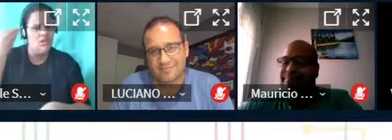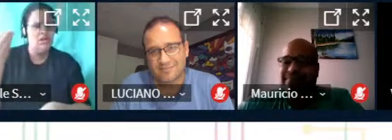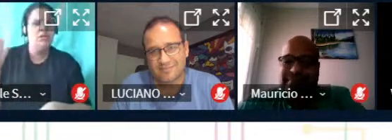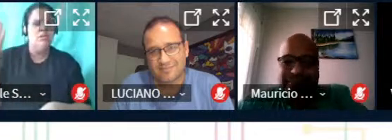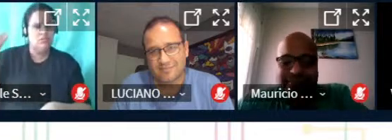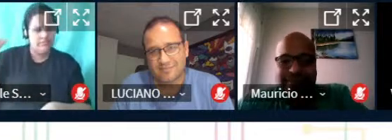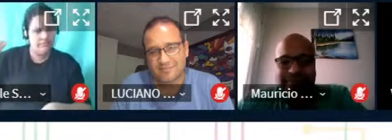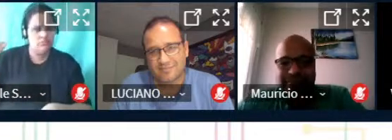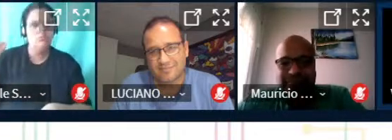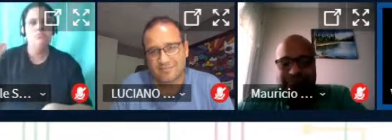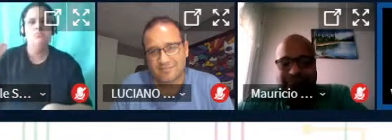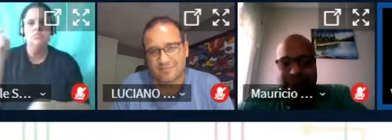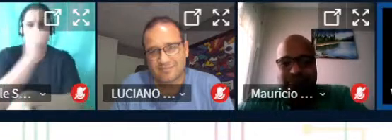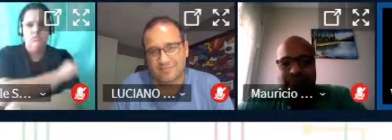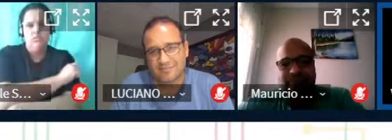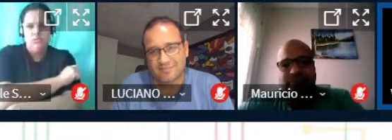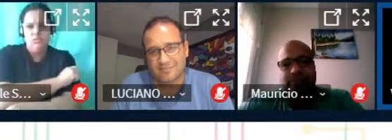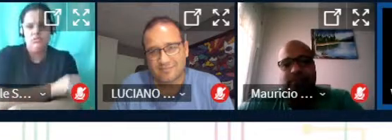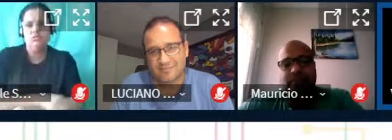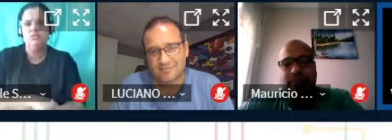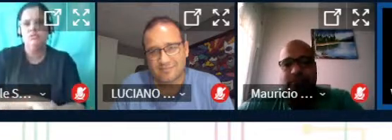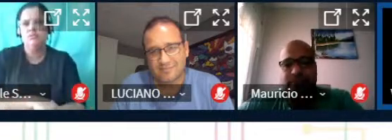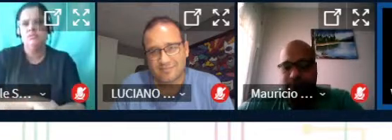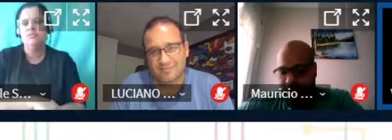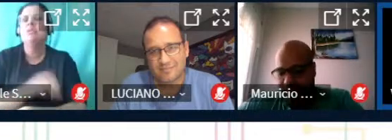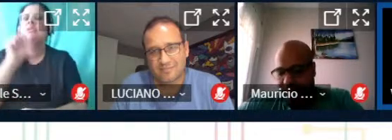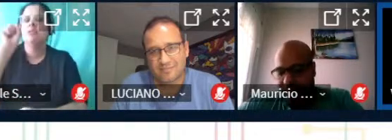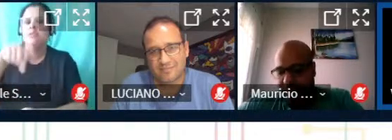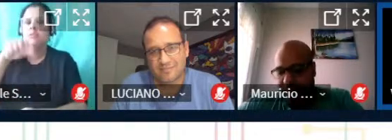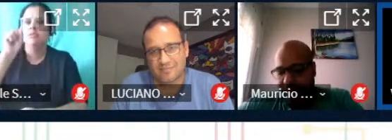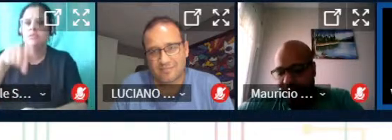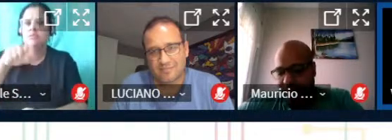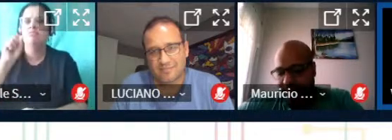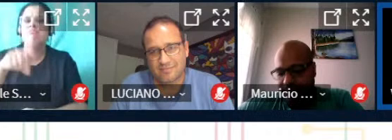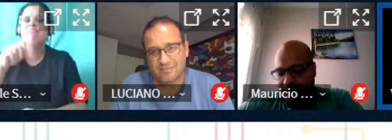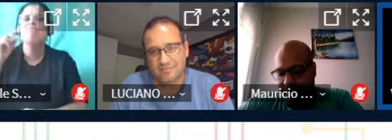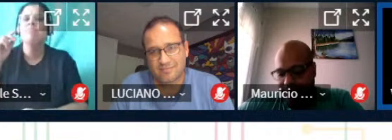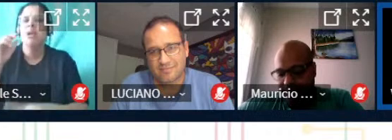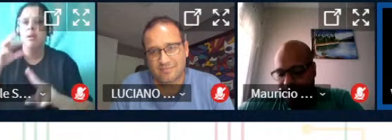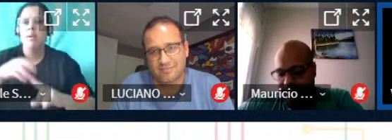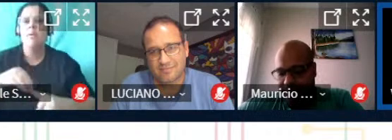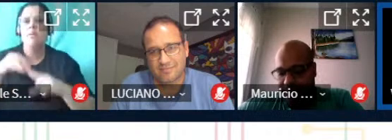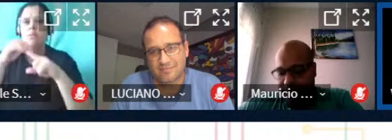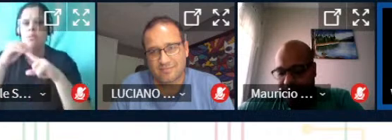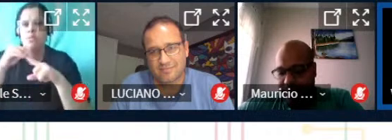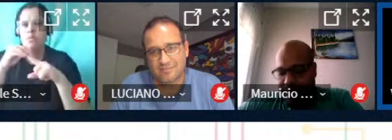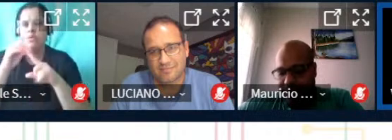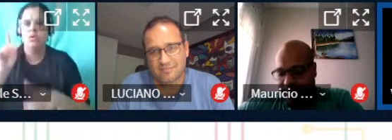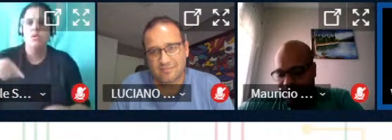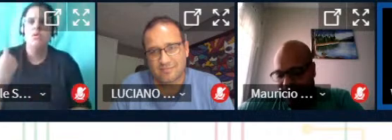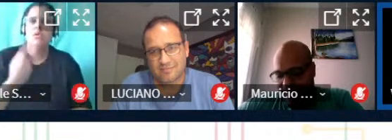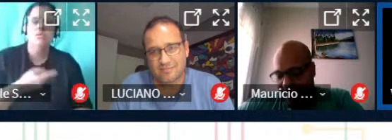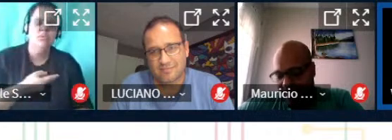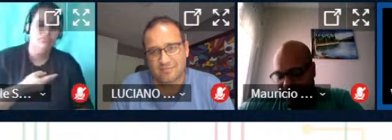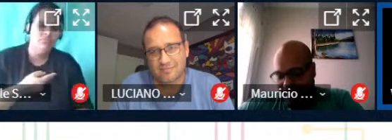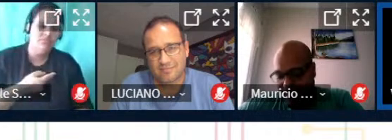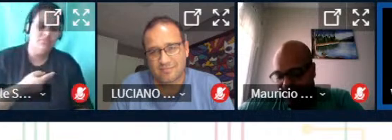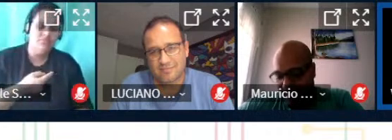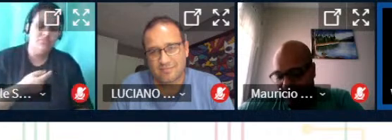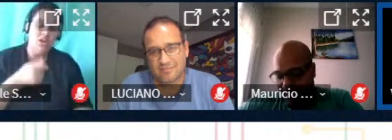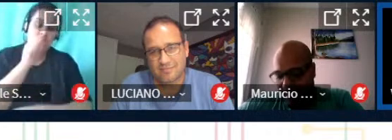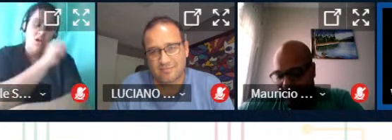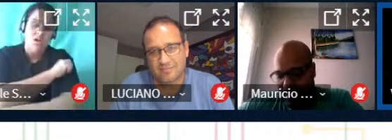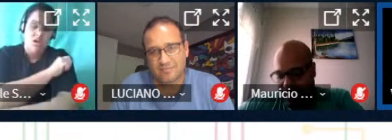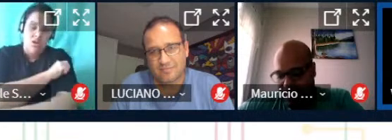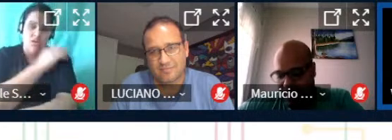com estudantes? ah isso sem dúvida nenhuma é o ponto chave esse porque porque nós nós fomos estudantes então